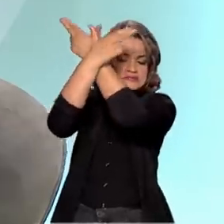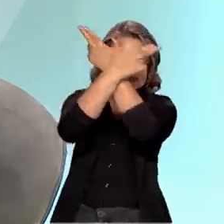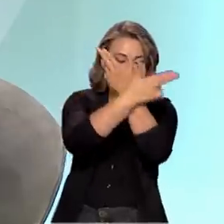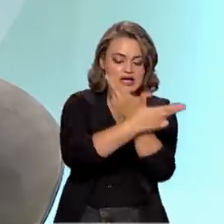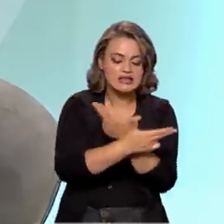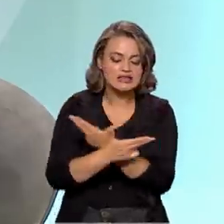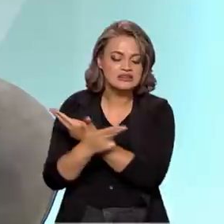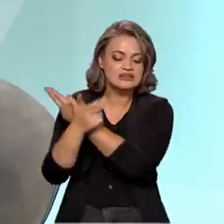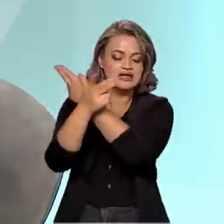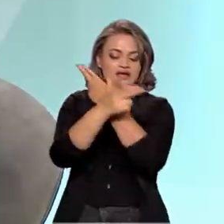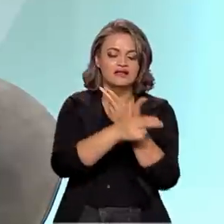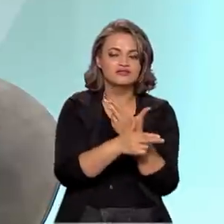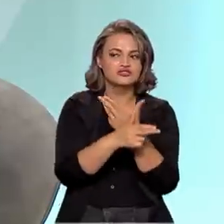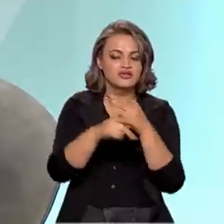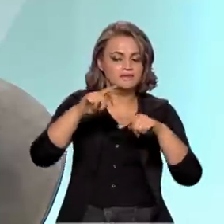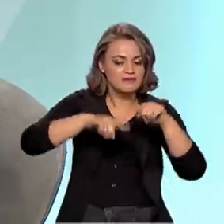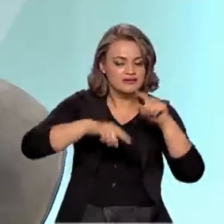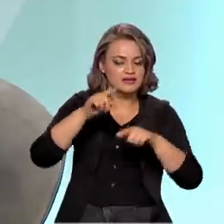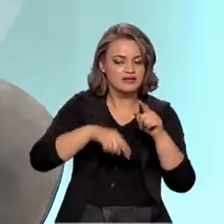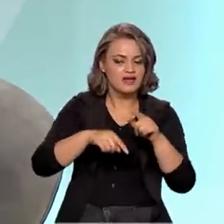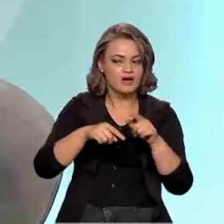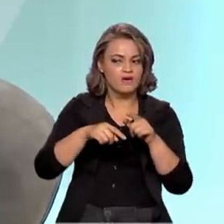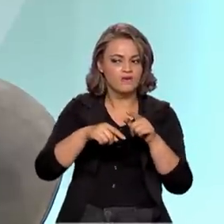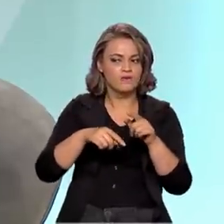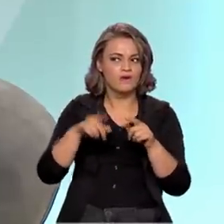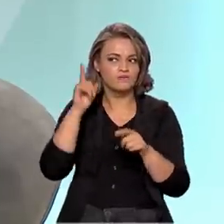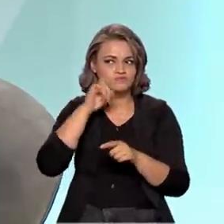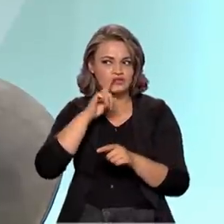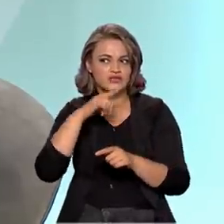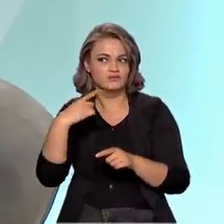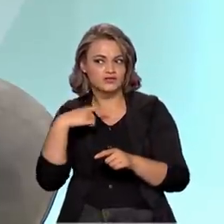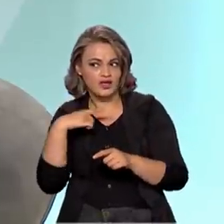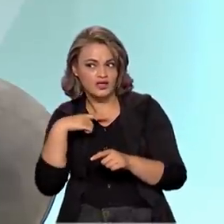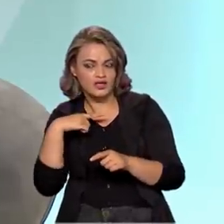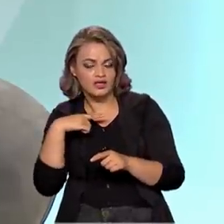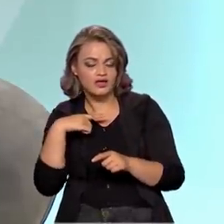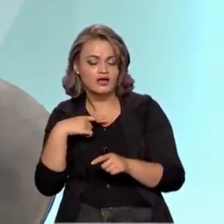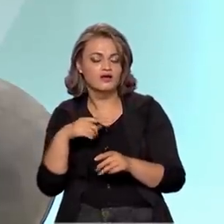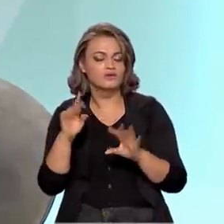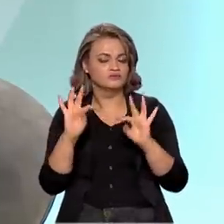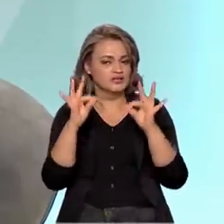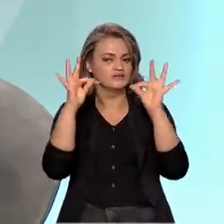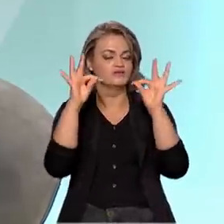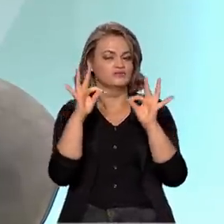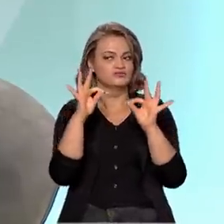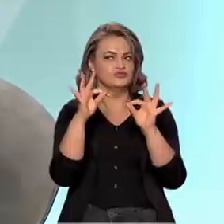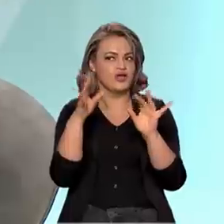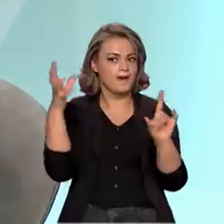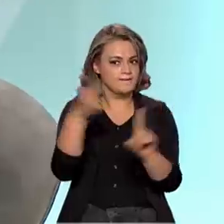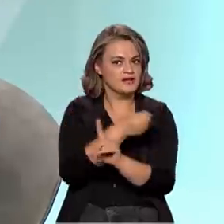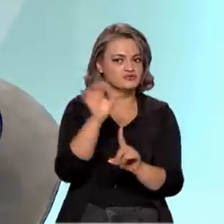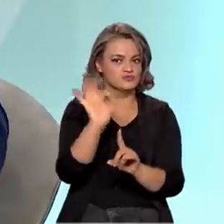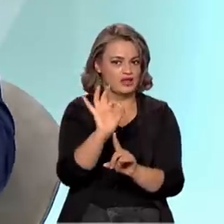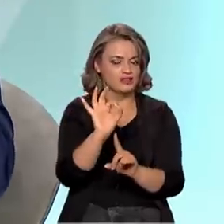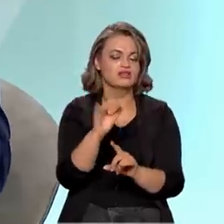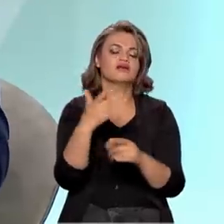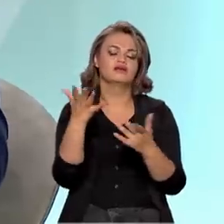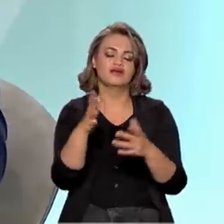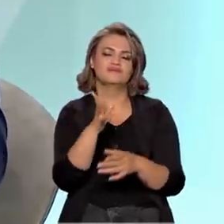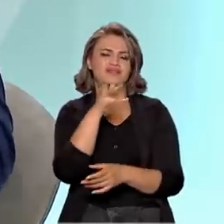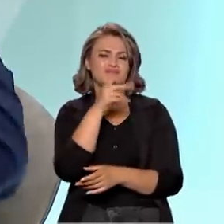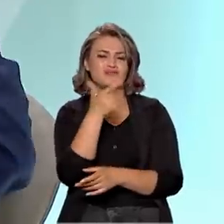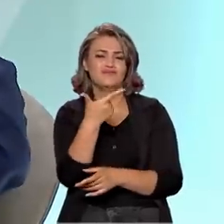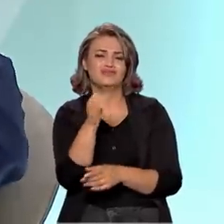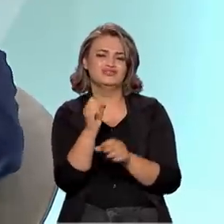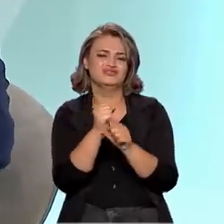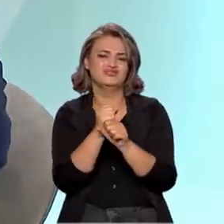contenham componentes americanos, indústria americana, desde que seja protegida a tecnologia para não ser roubada. Simples assim, mas demorou 20 anos para